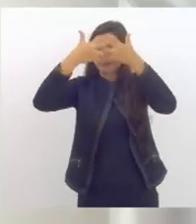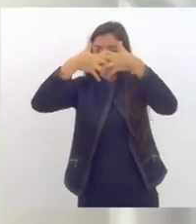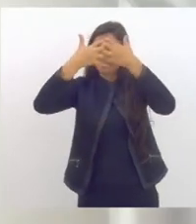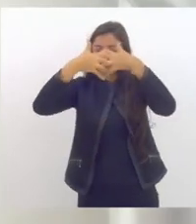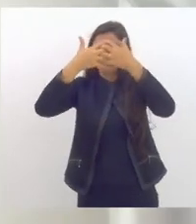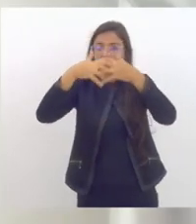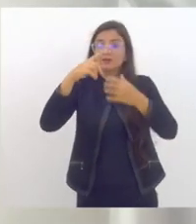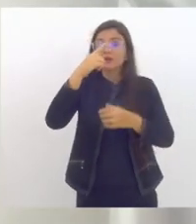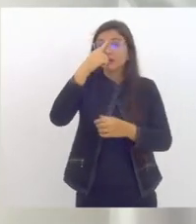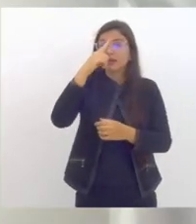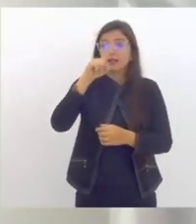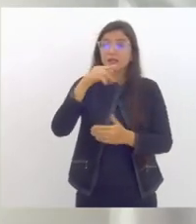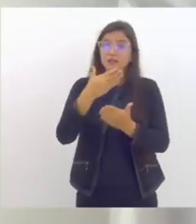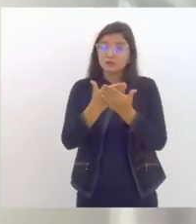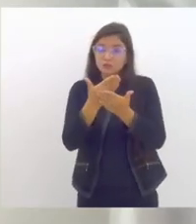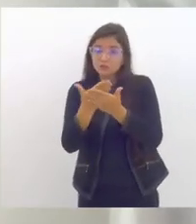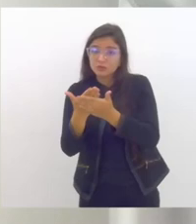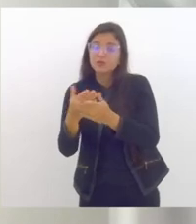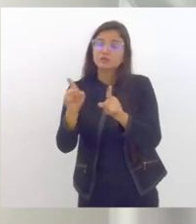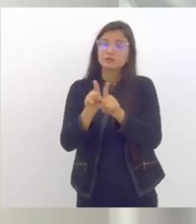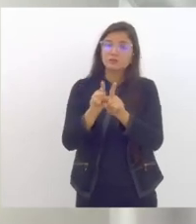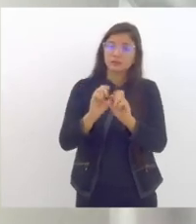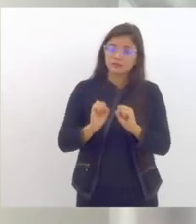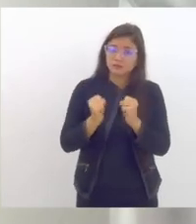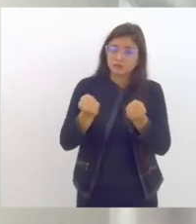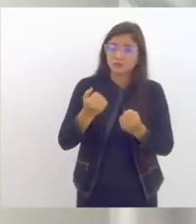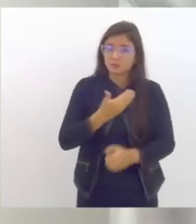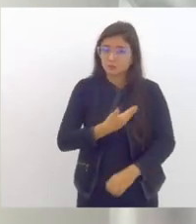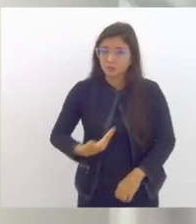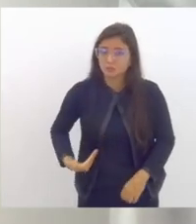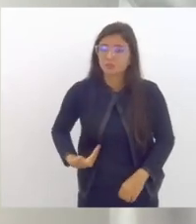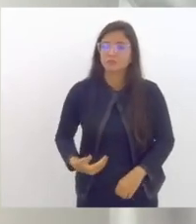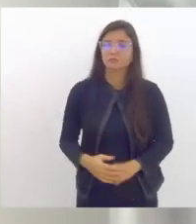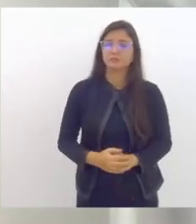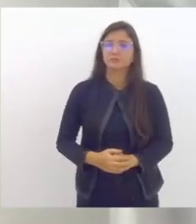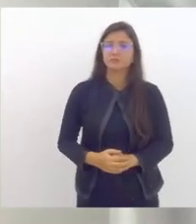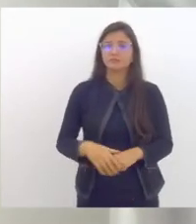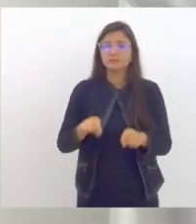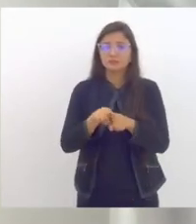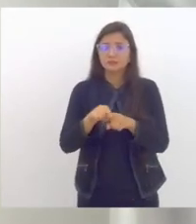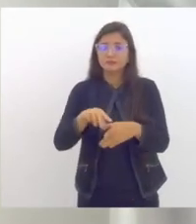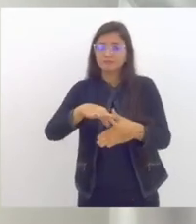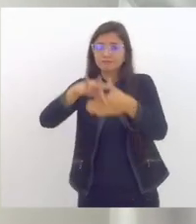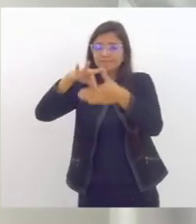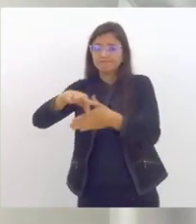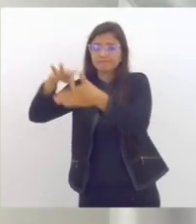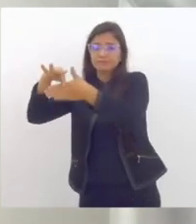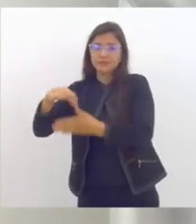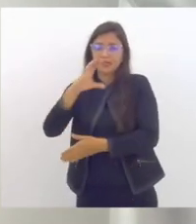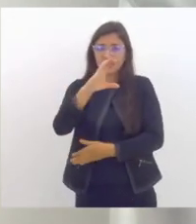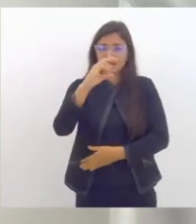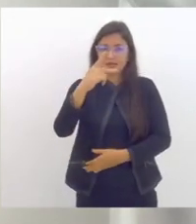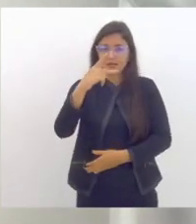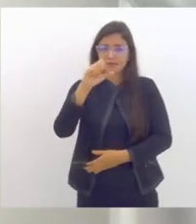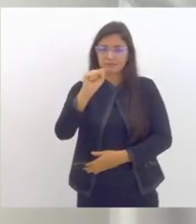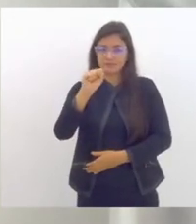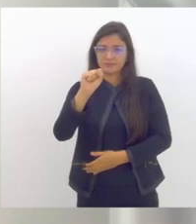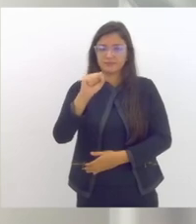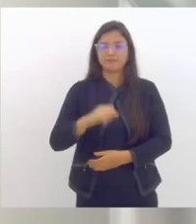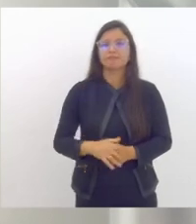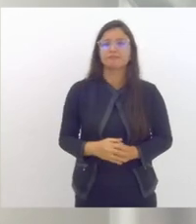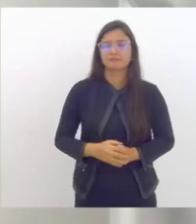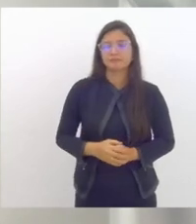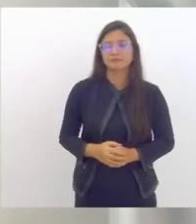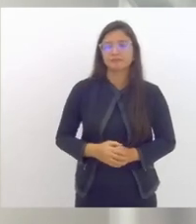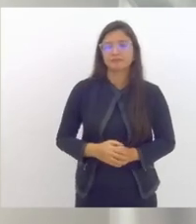estudantes a defensoria pública e também representantes de alguns CAPSIs que seriam a